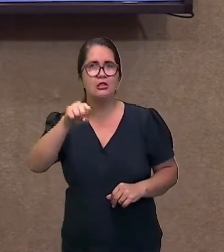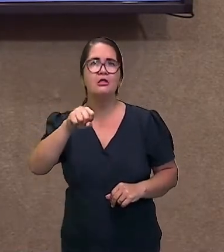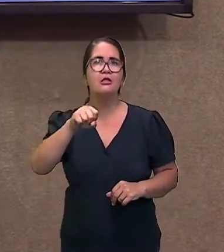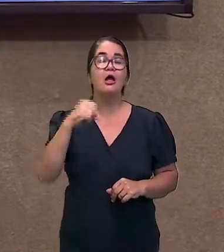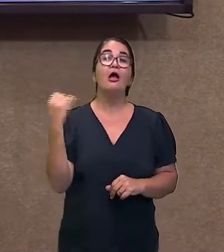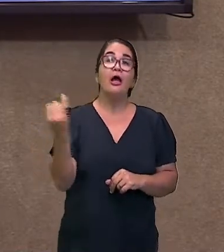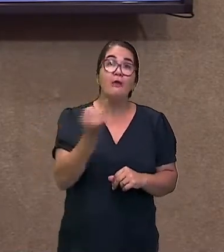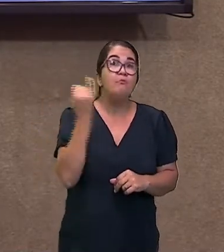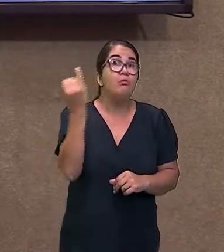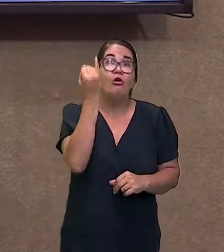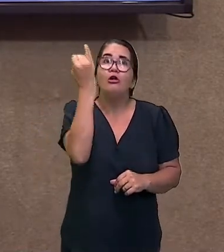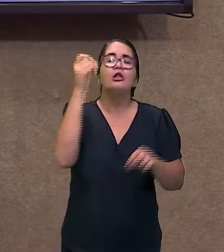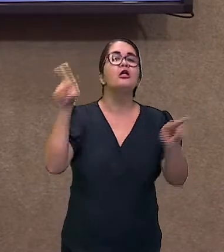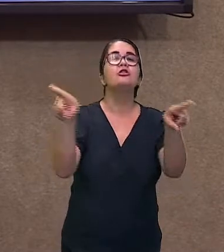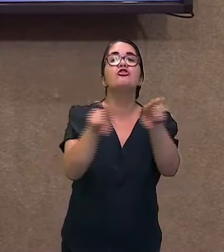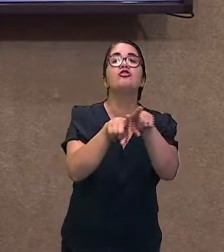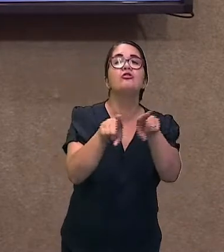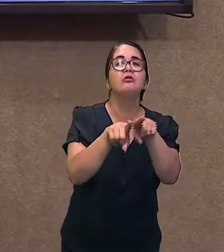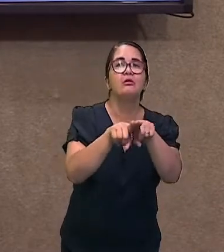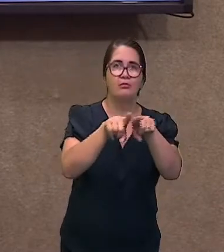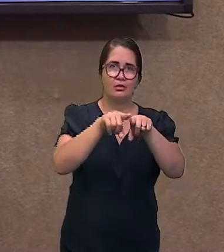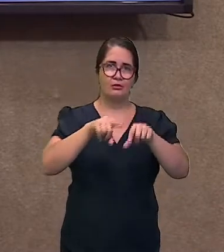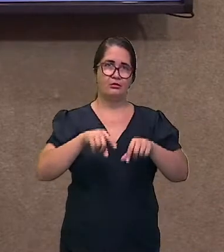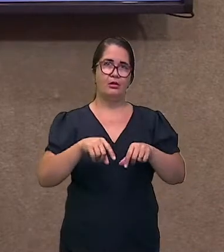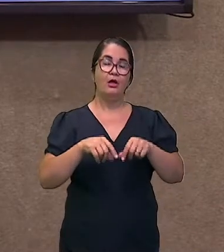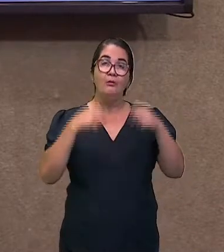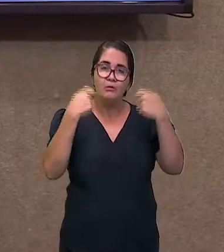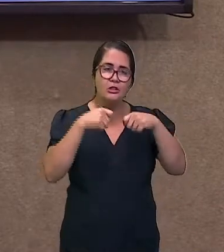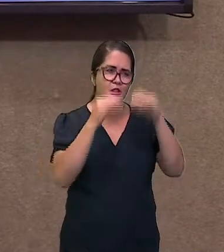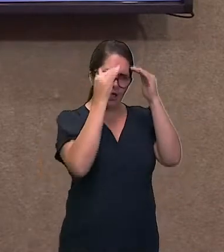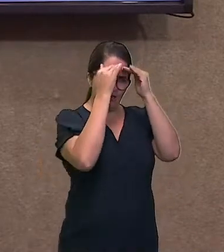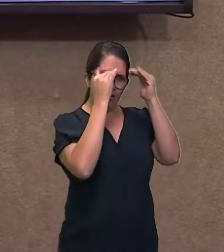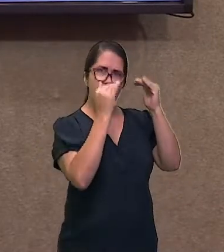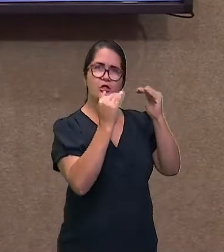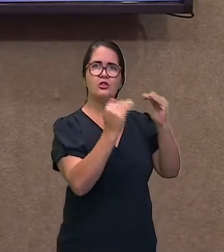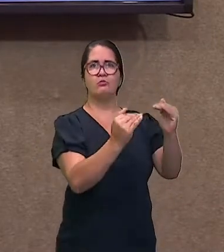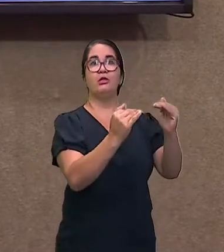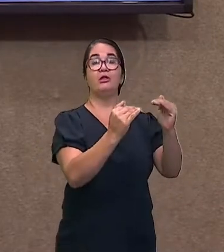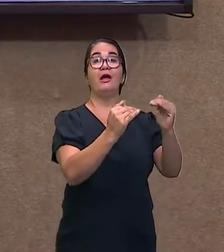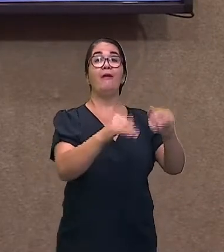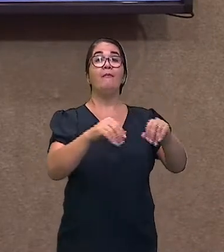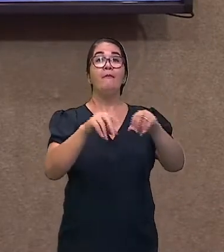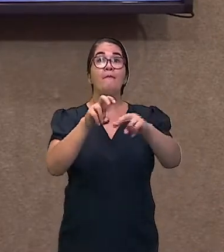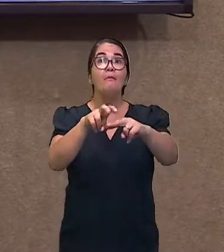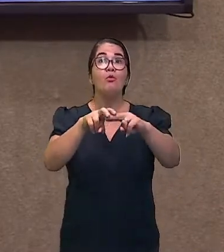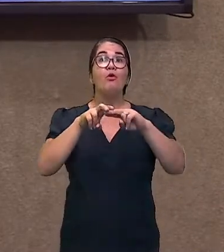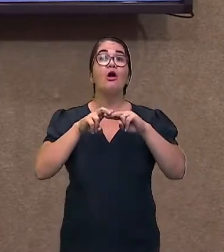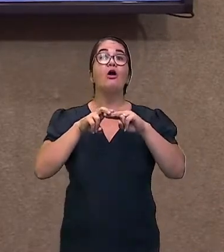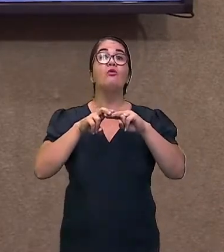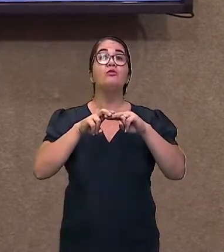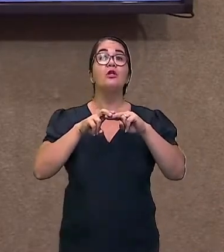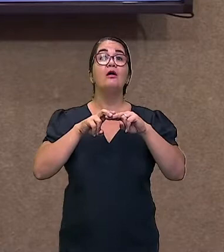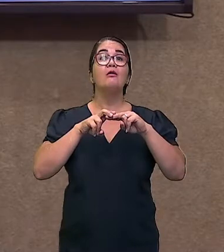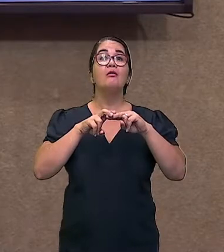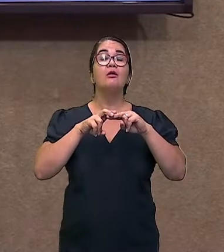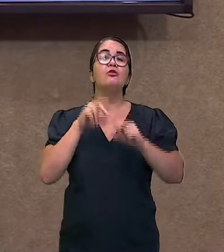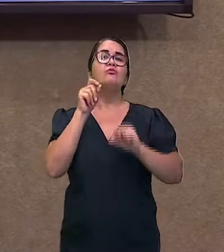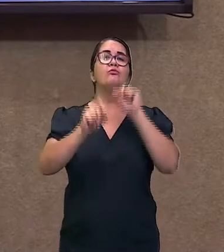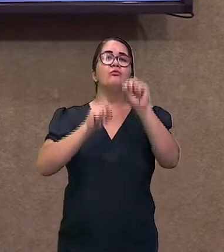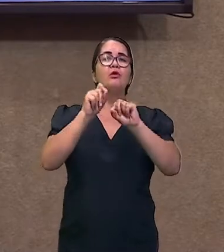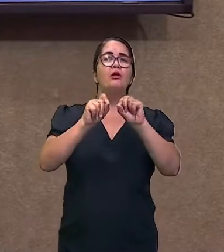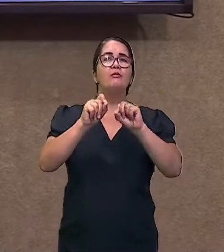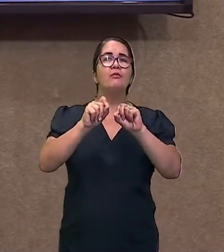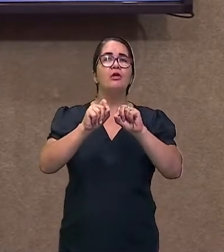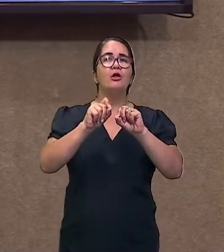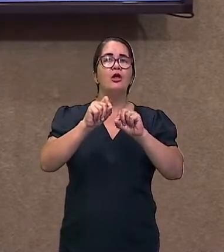dentro do espaço onde eu estou inserida, onde eu sobrevivo. Muitas vezes, vamos supor,